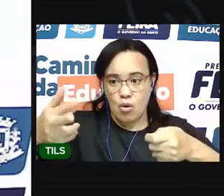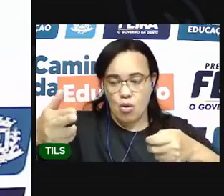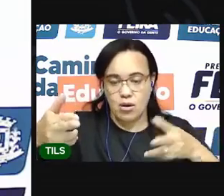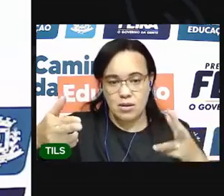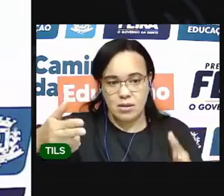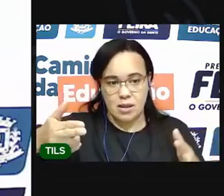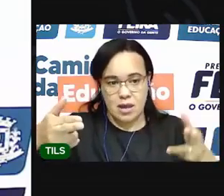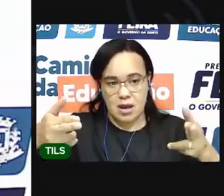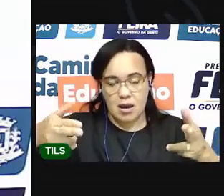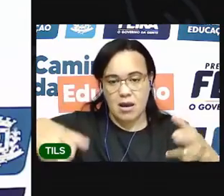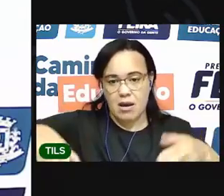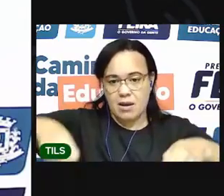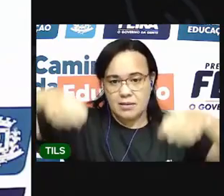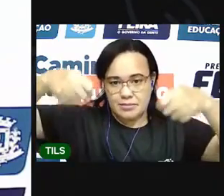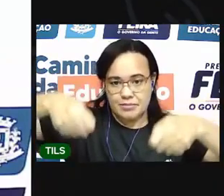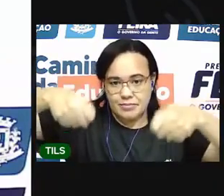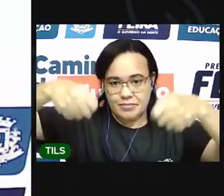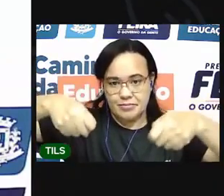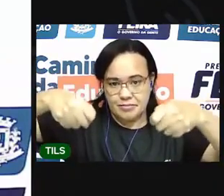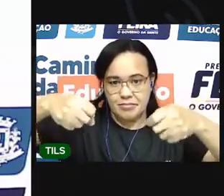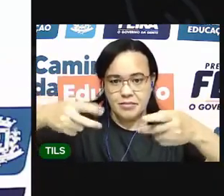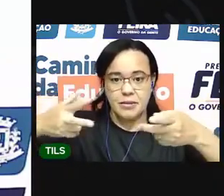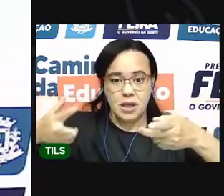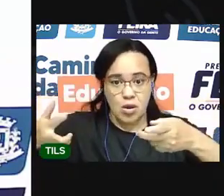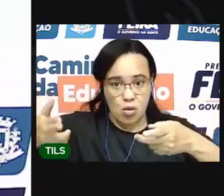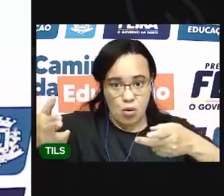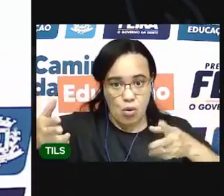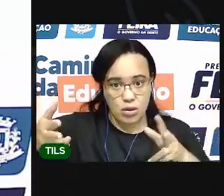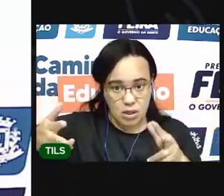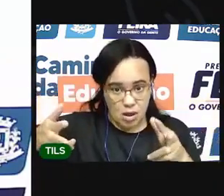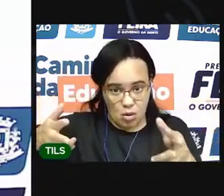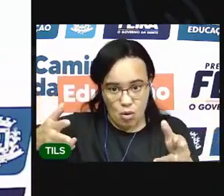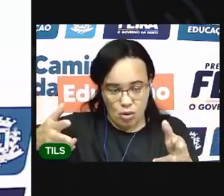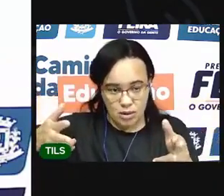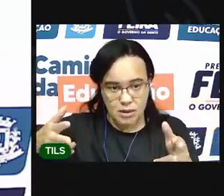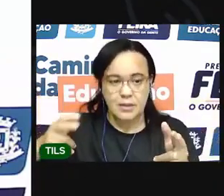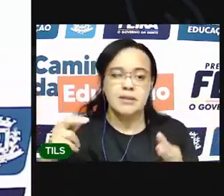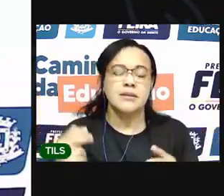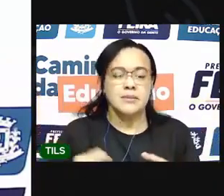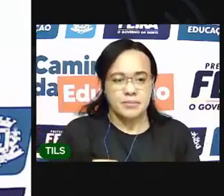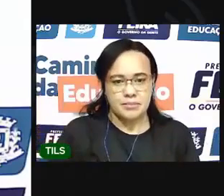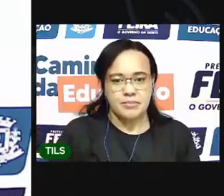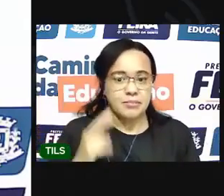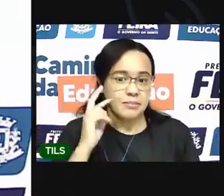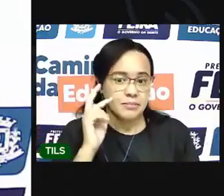parte aqui, ó, das alças, tá bom? Vamos recortar.